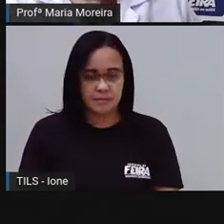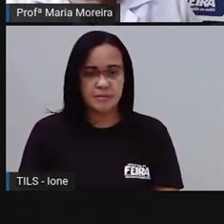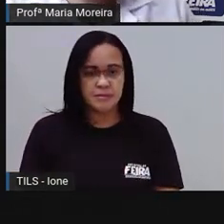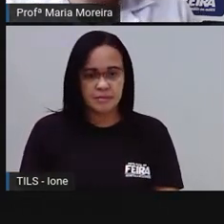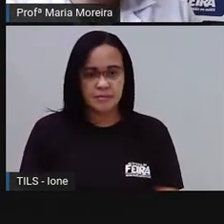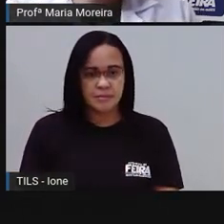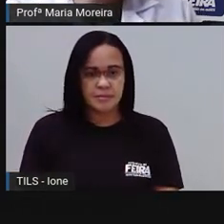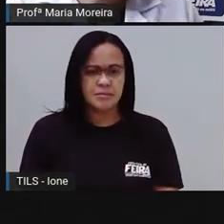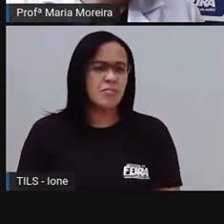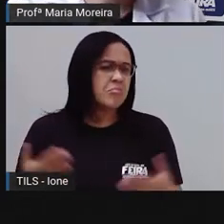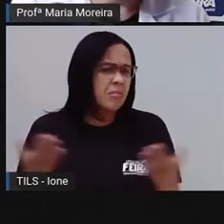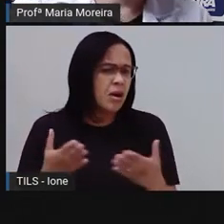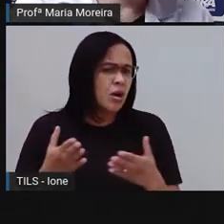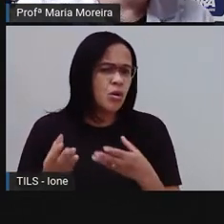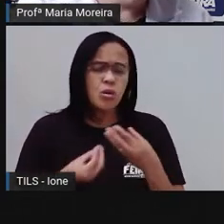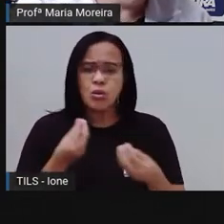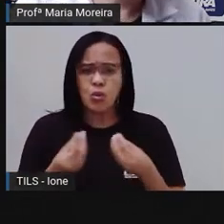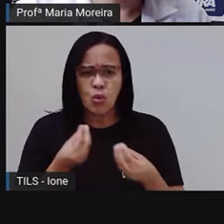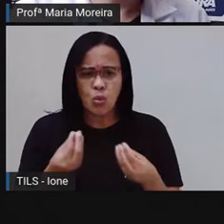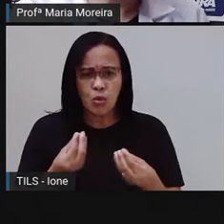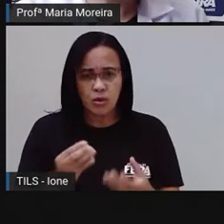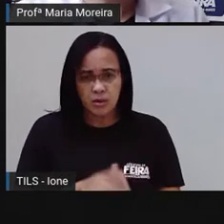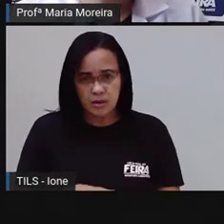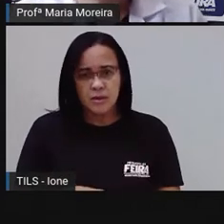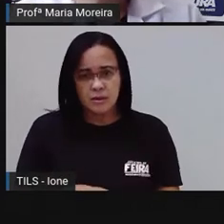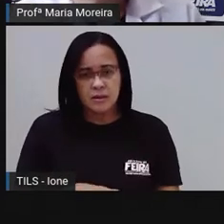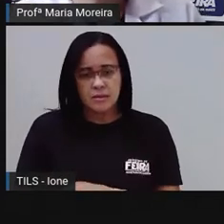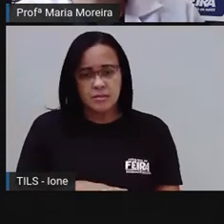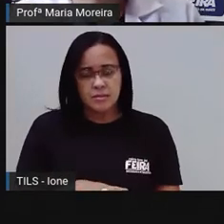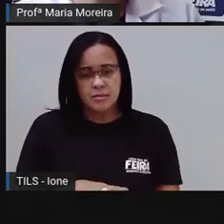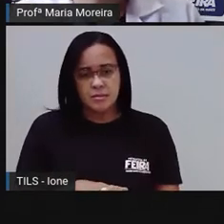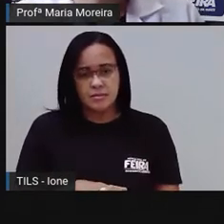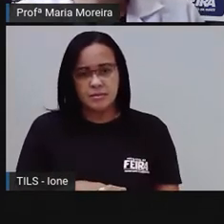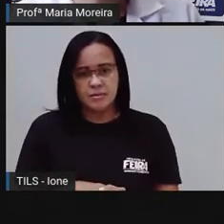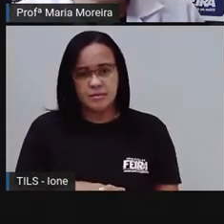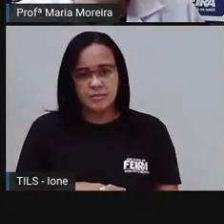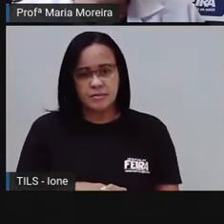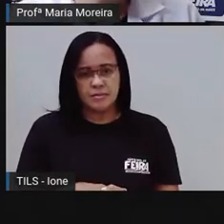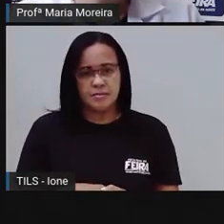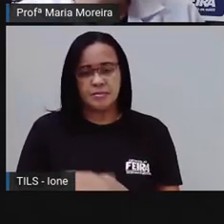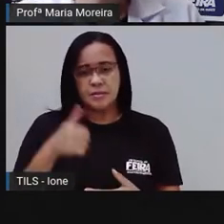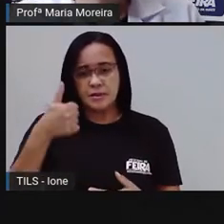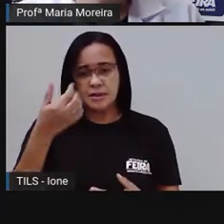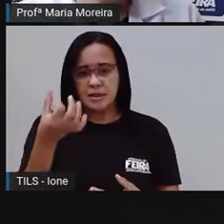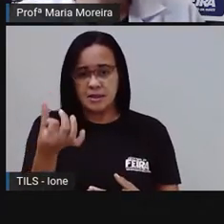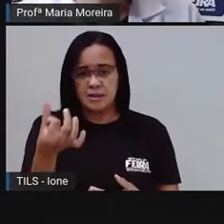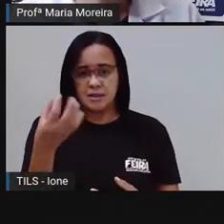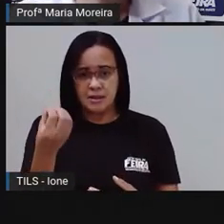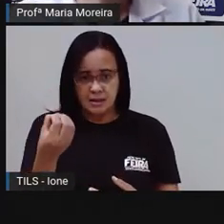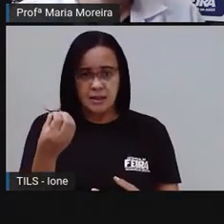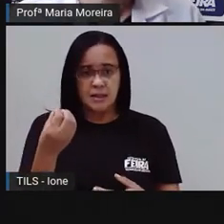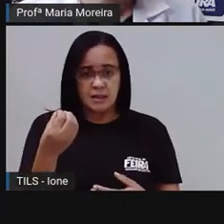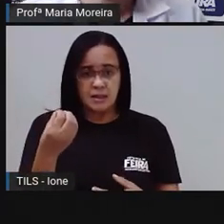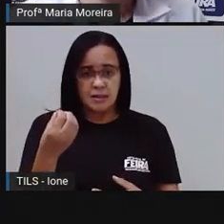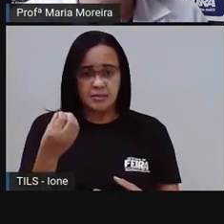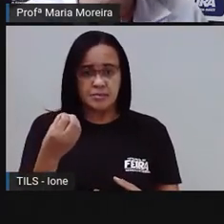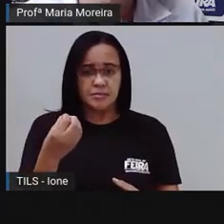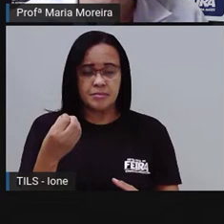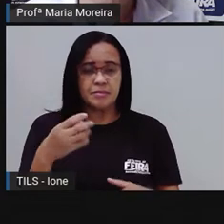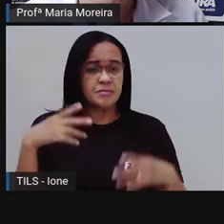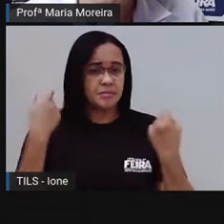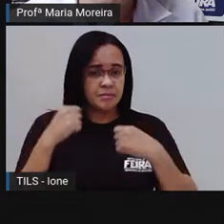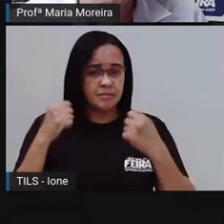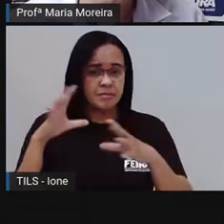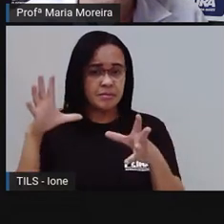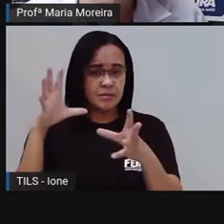E agora? Aqui o 160 apareceu uma centena. O que é eu faço? Eu vou somar aqui, não é isso? Então,